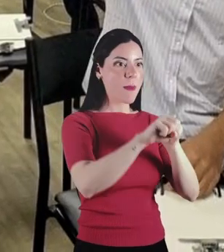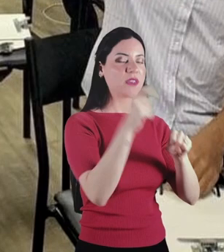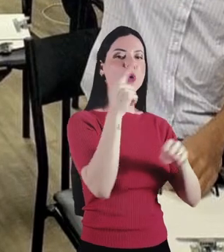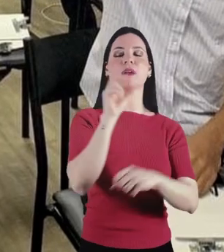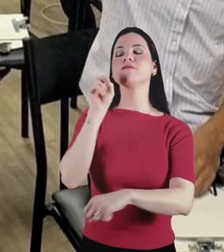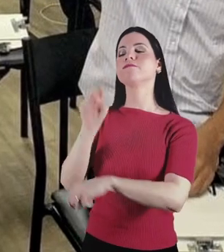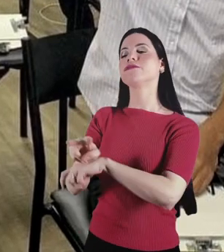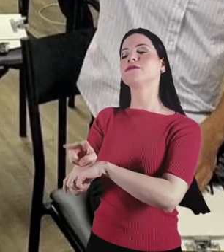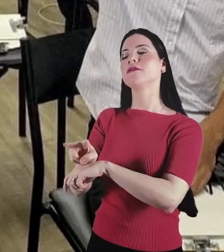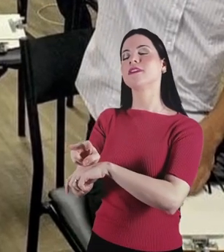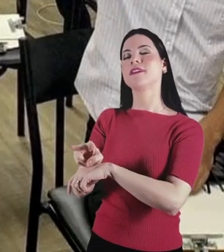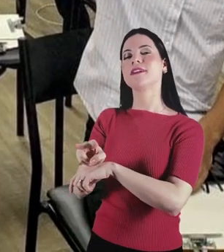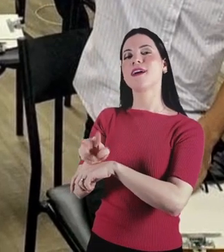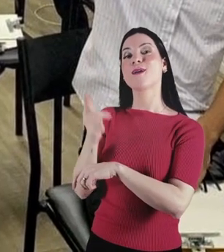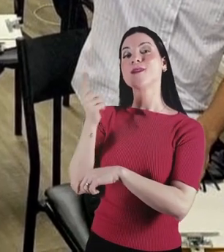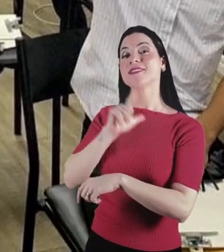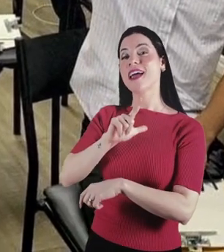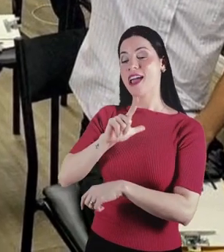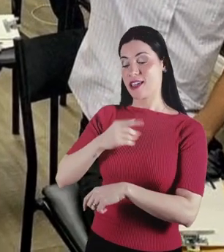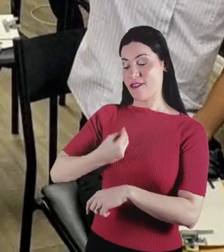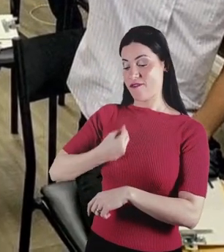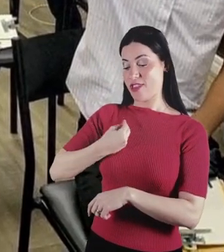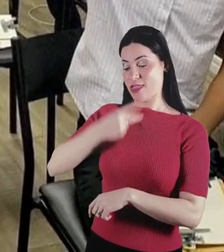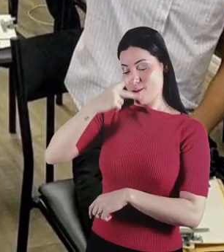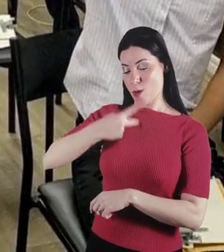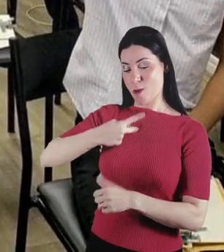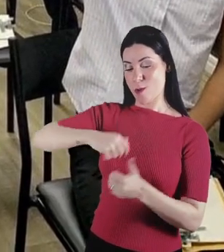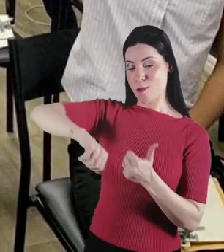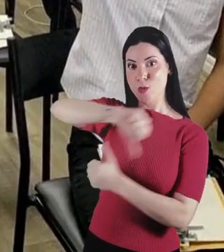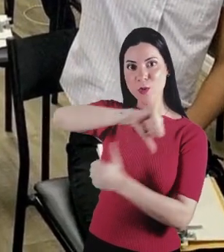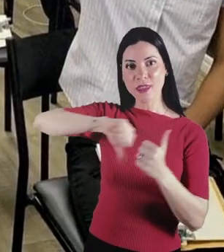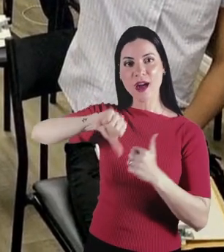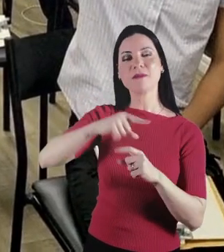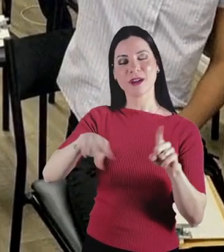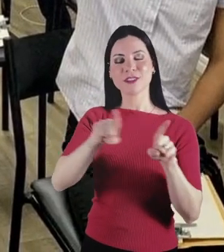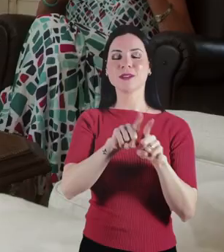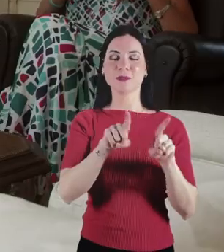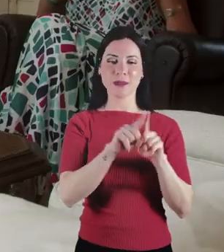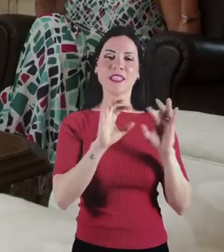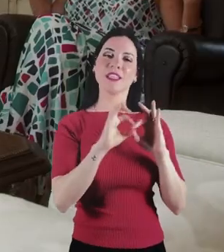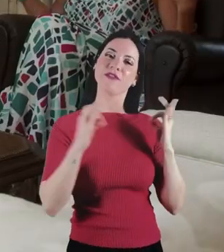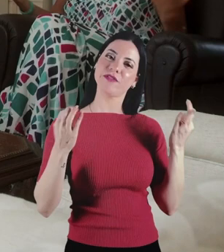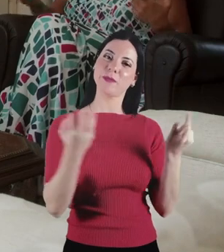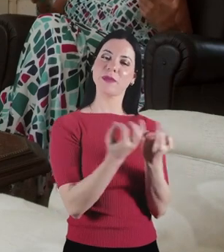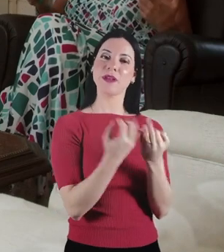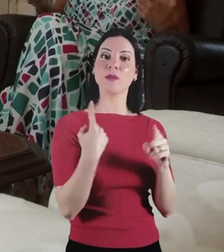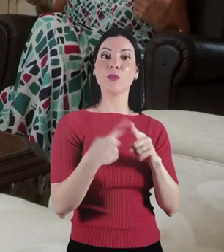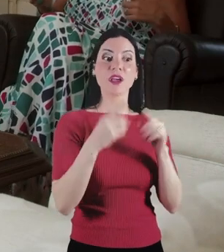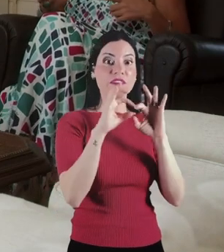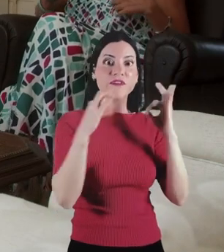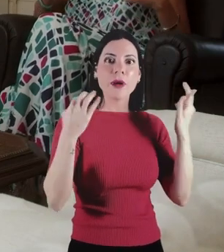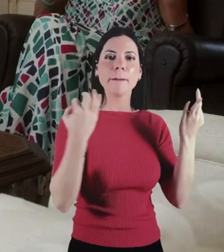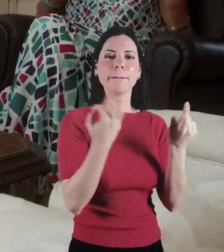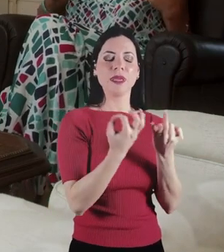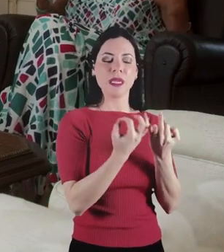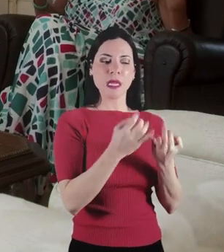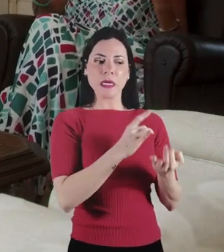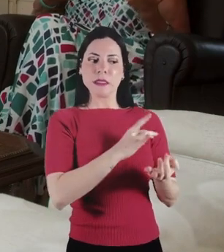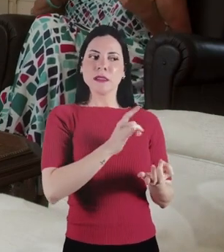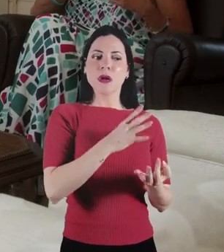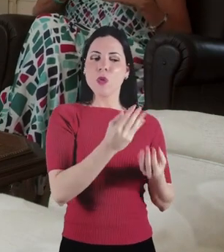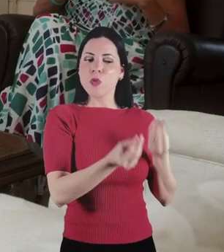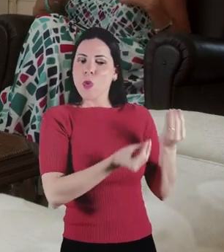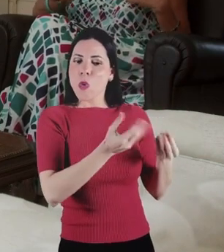formada, que entra numa empresa, ela muda a vida, não apenas dela, mas da família toda, porque a